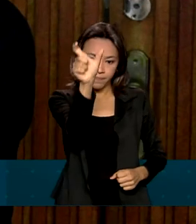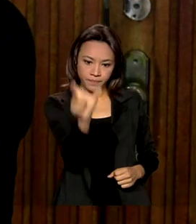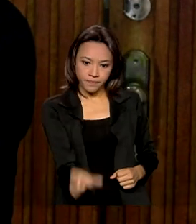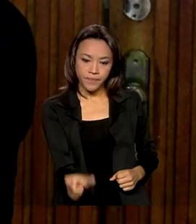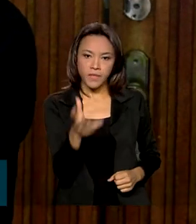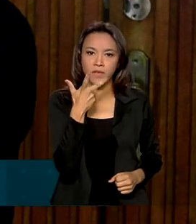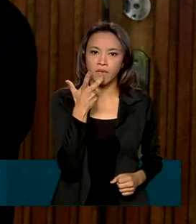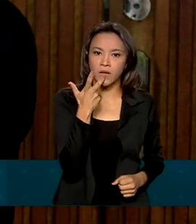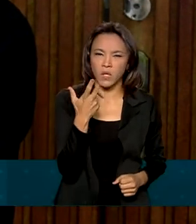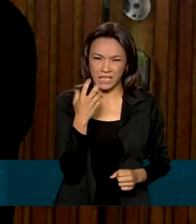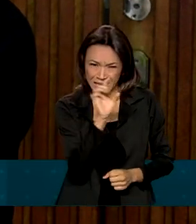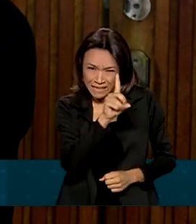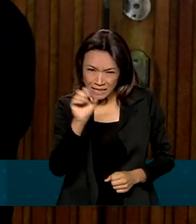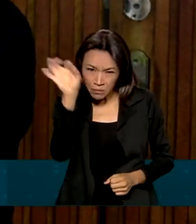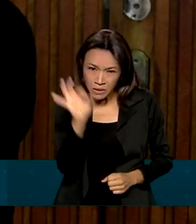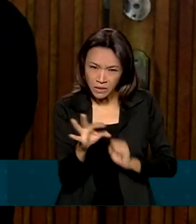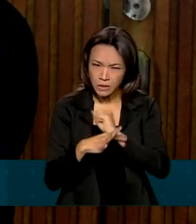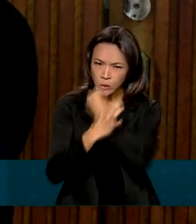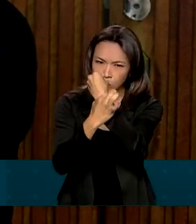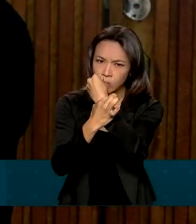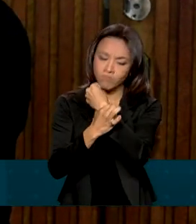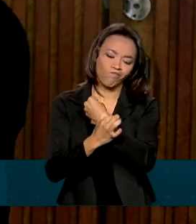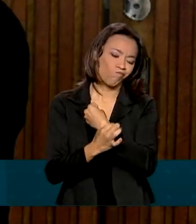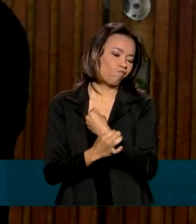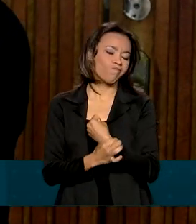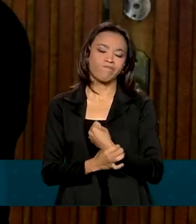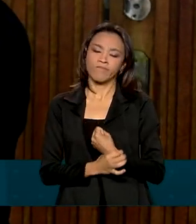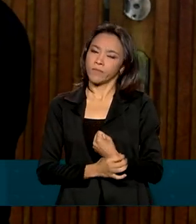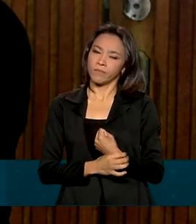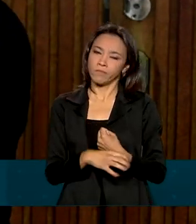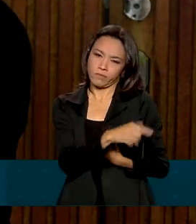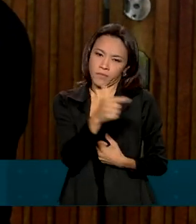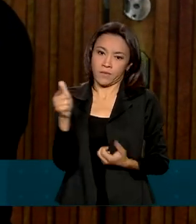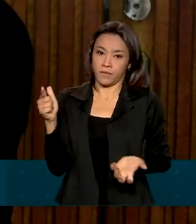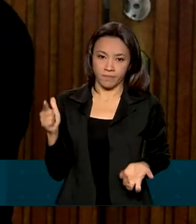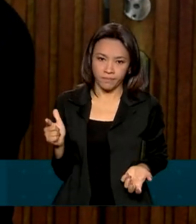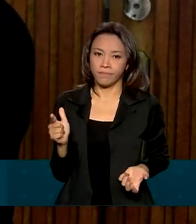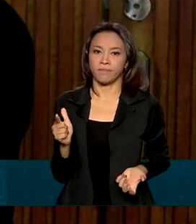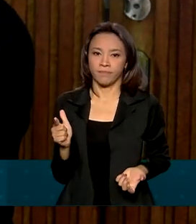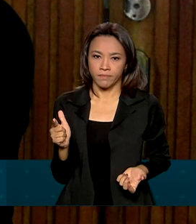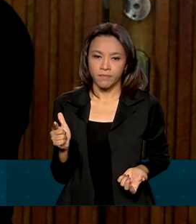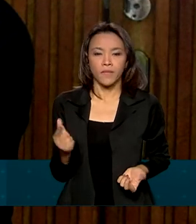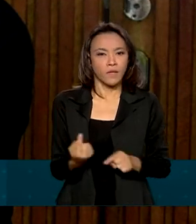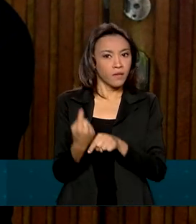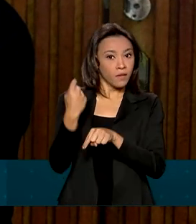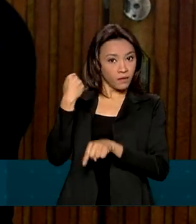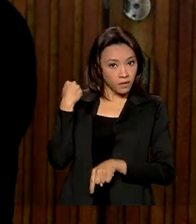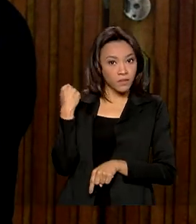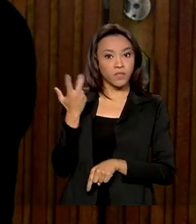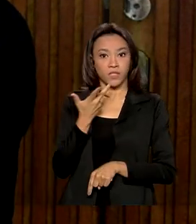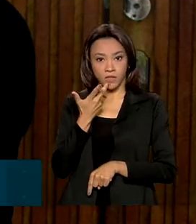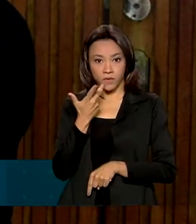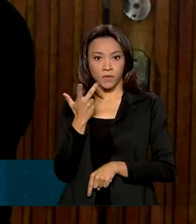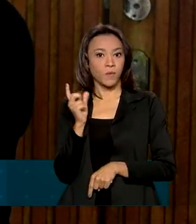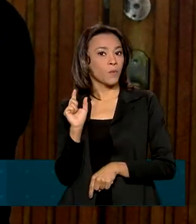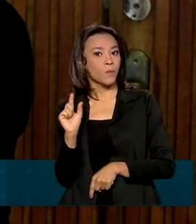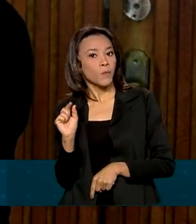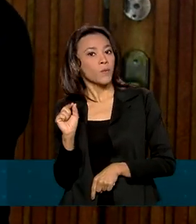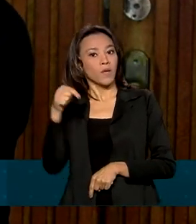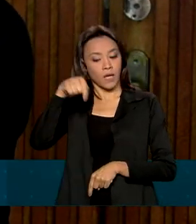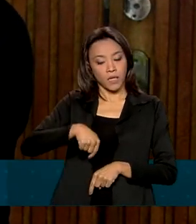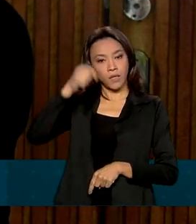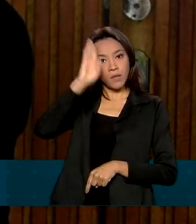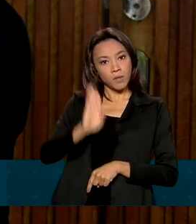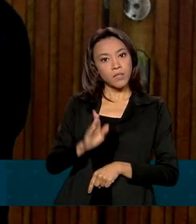sistema 100% seguro. Para contextualizar, desde o início do ano, nós tivemos no